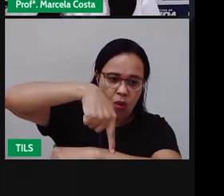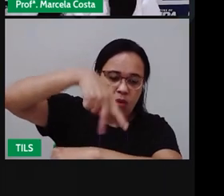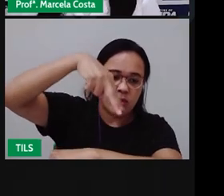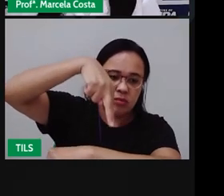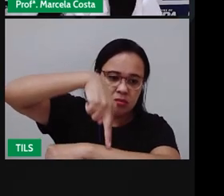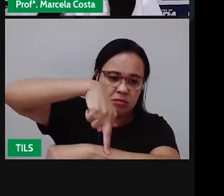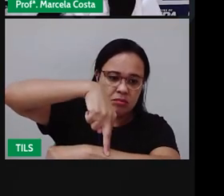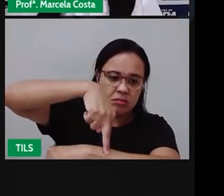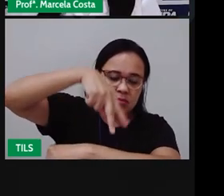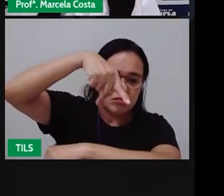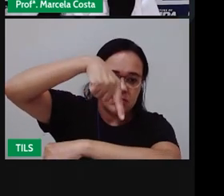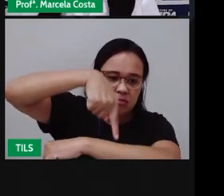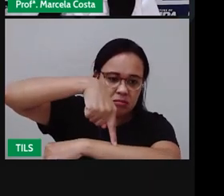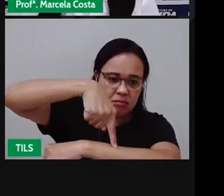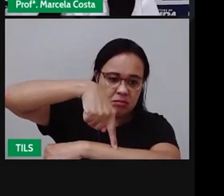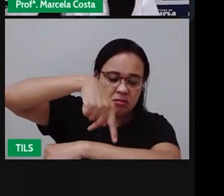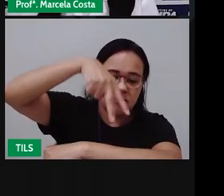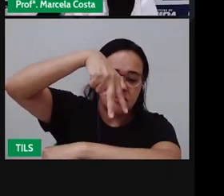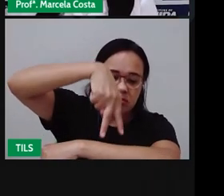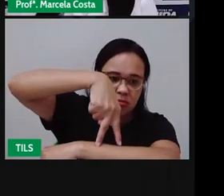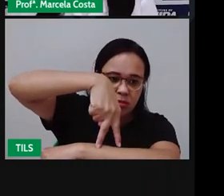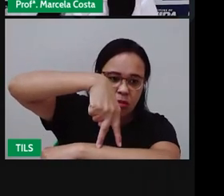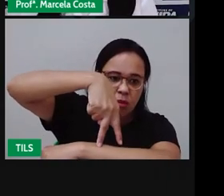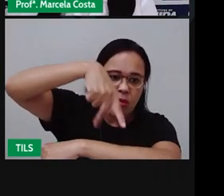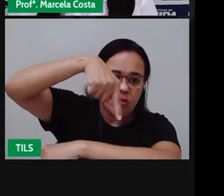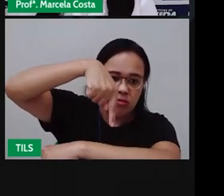Só Depois Dois pés